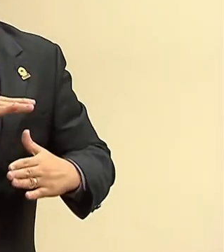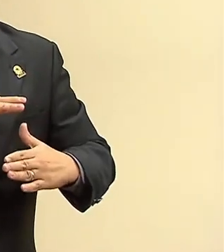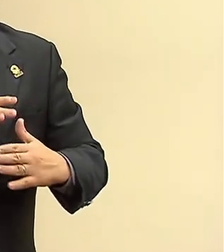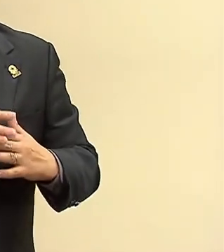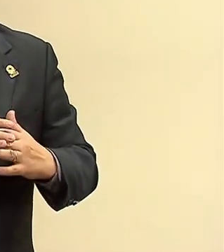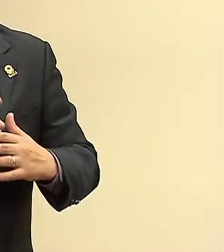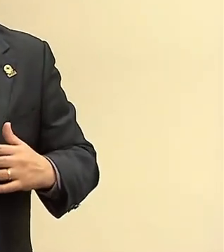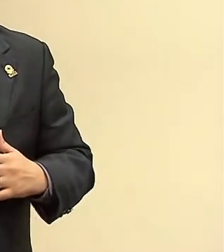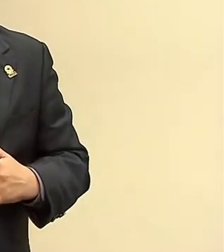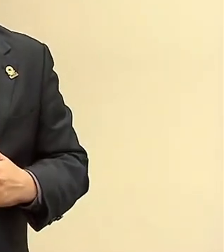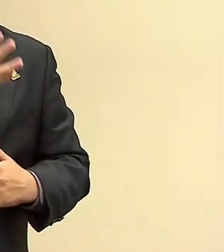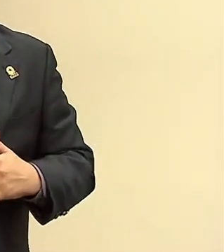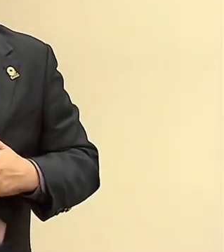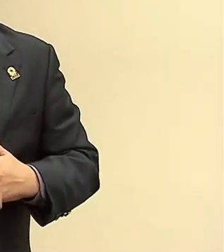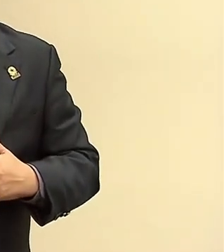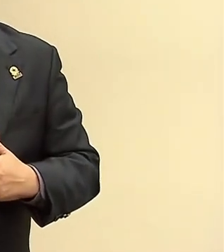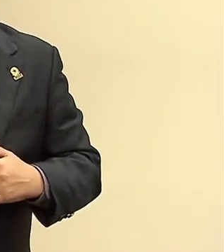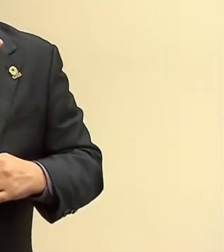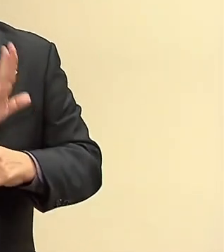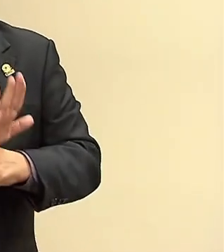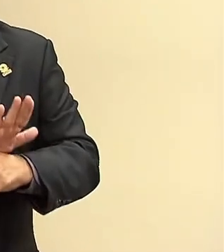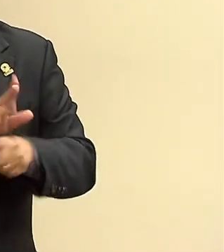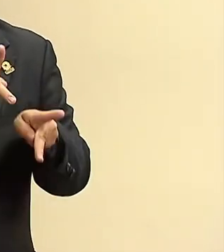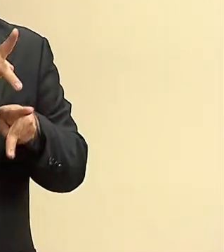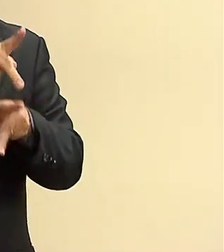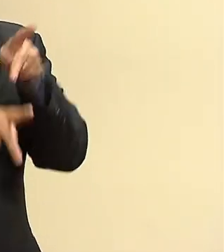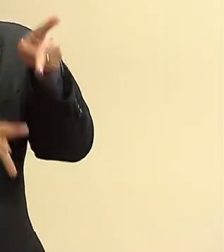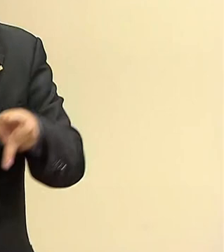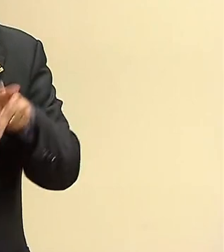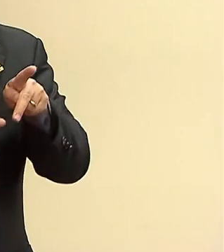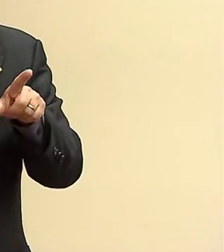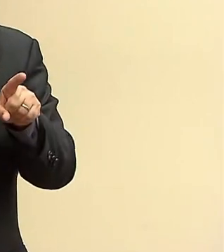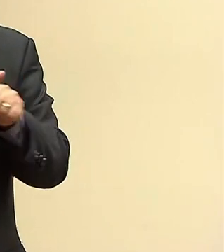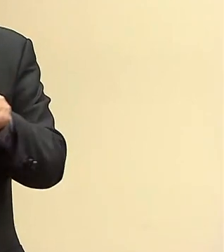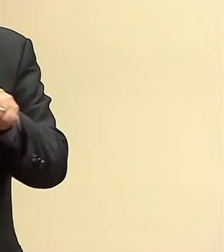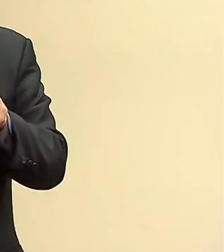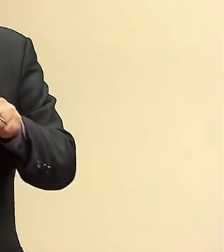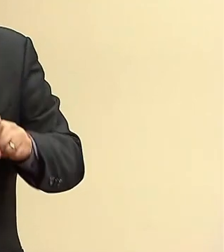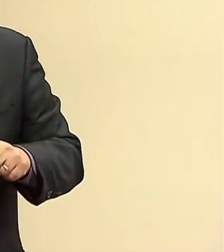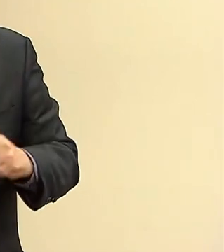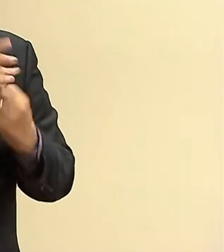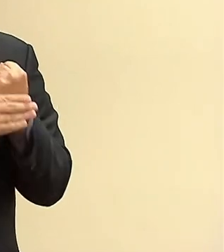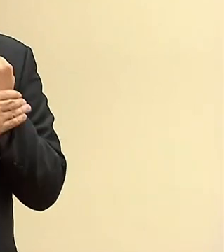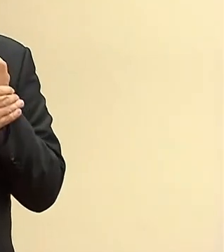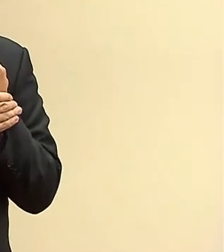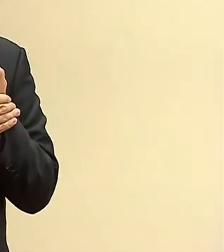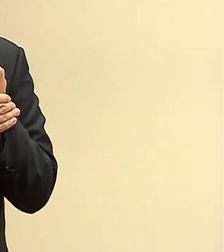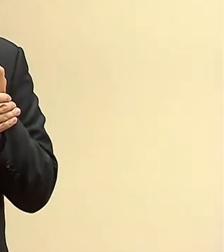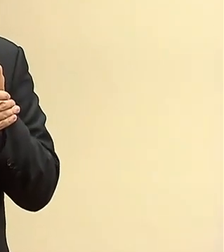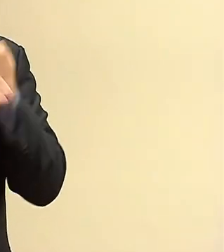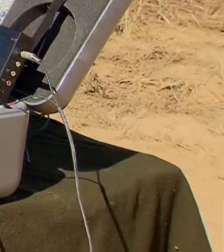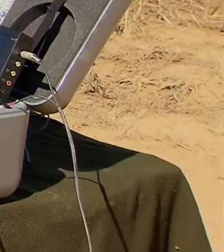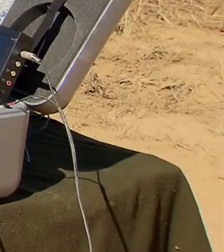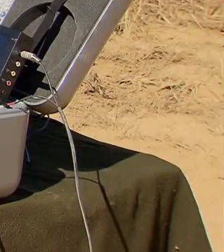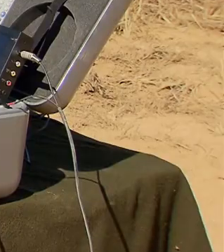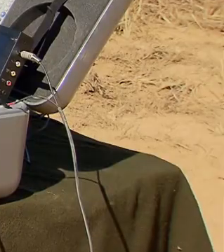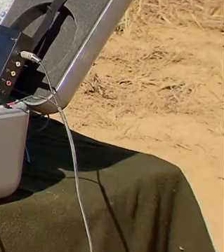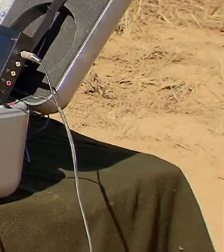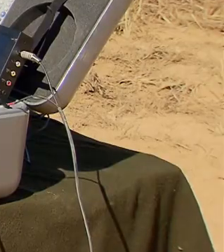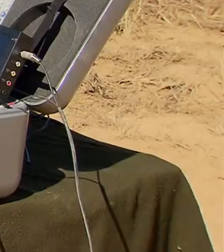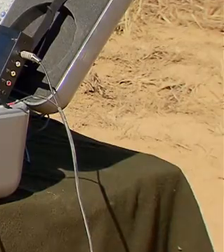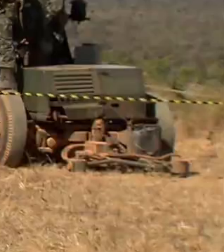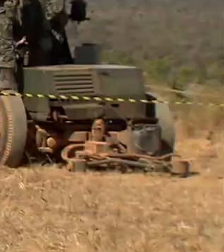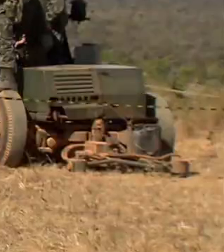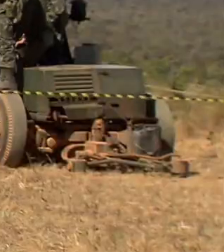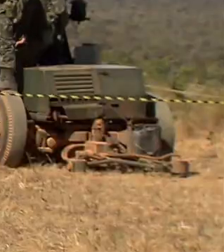o nosso bem, para o bem do nosso povo e para a garantia da nossa soberania. Levantamento